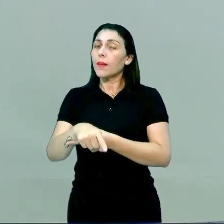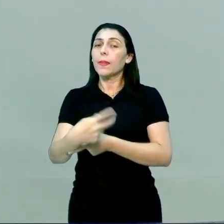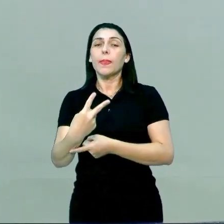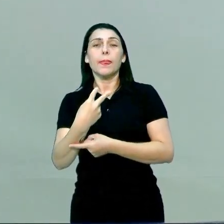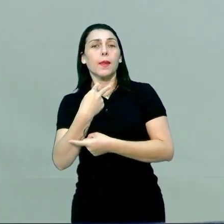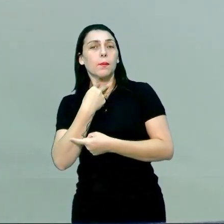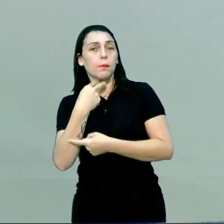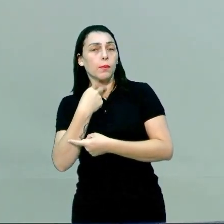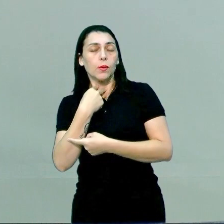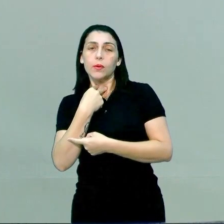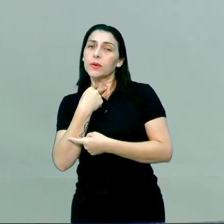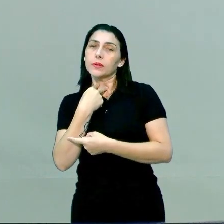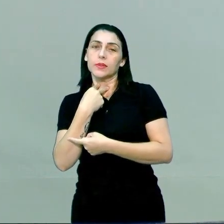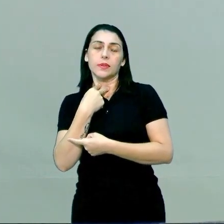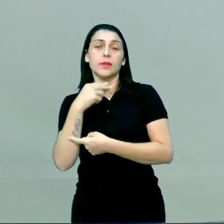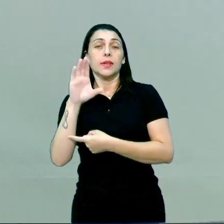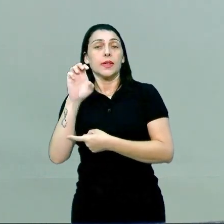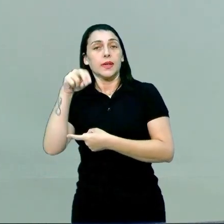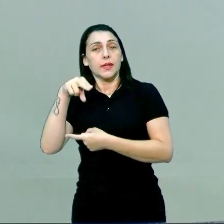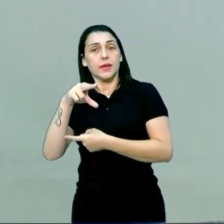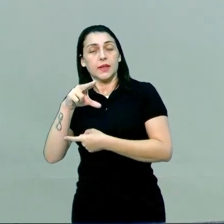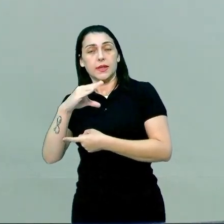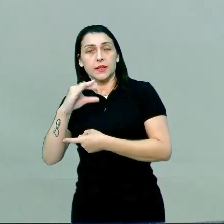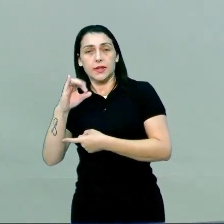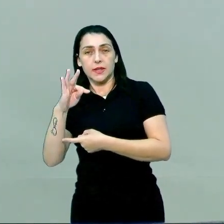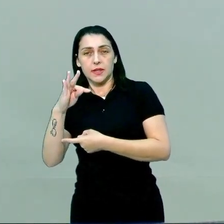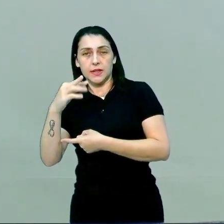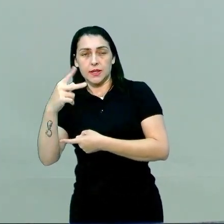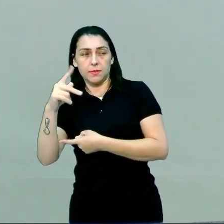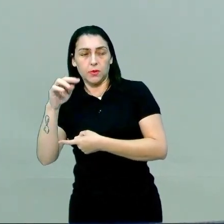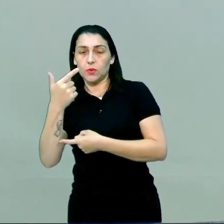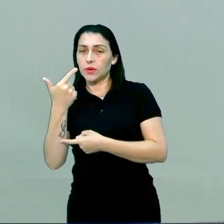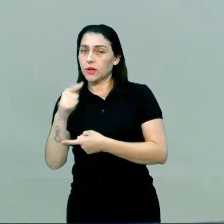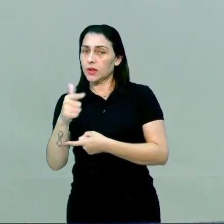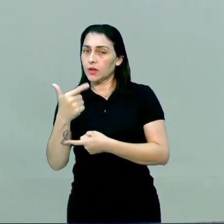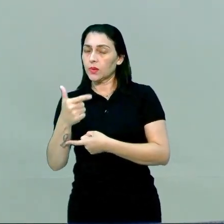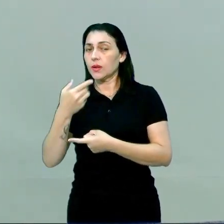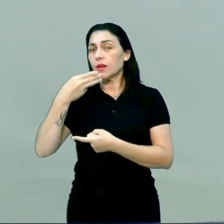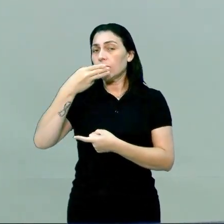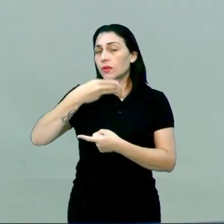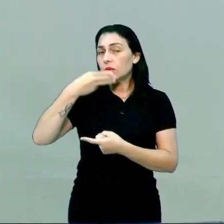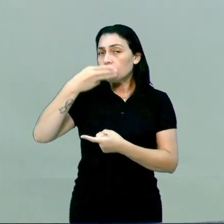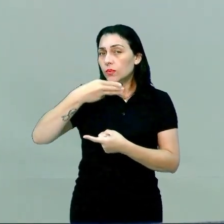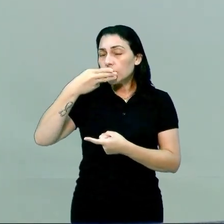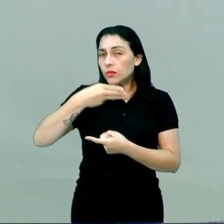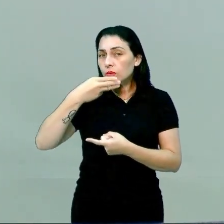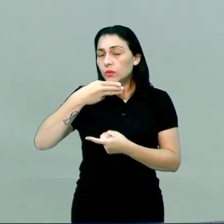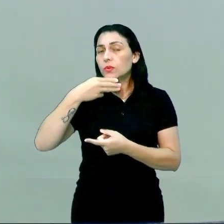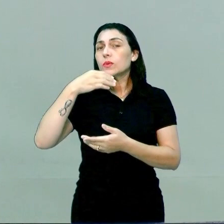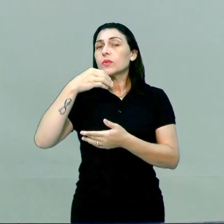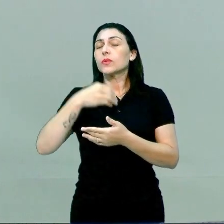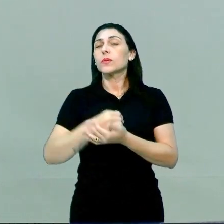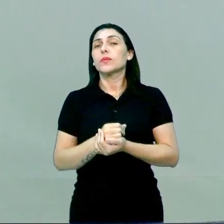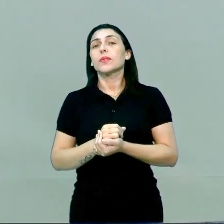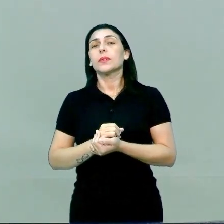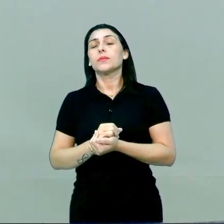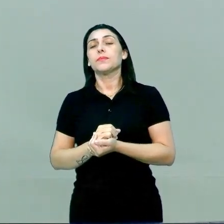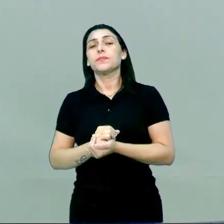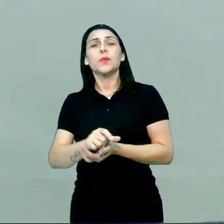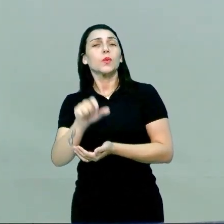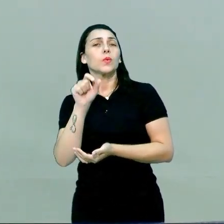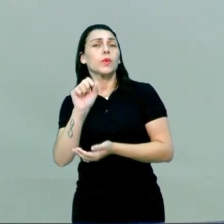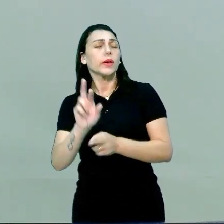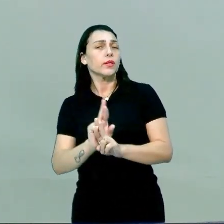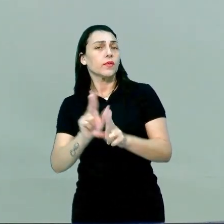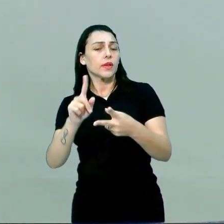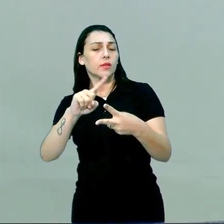insípido. O insípido, geralmente, ele não tem a ver com a liberação, com a ajuda do pâncreas. O que